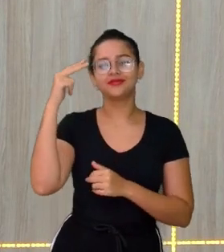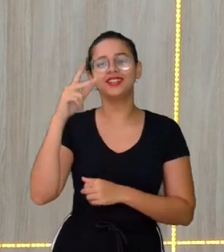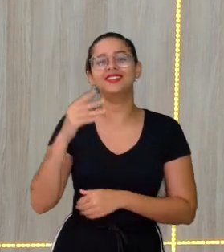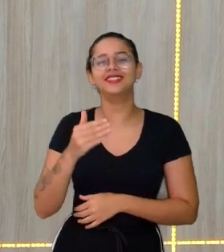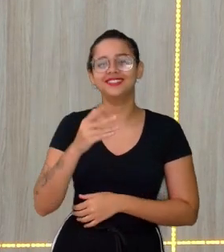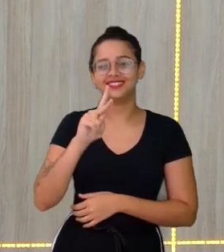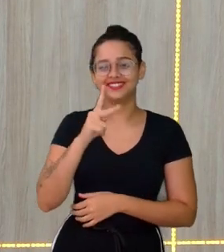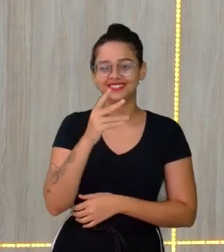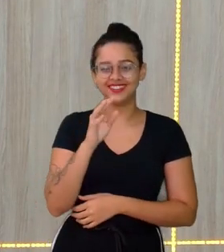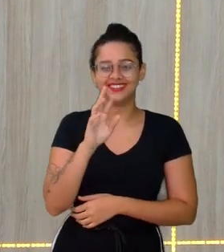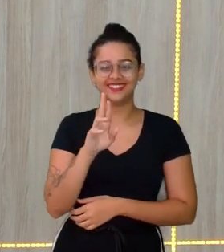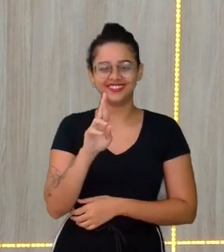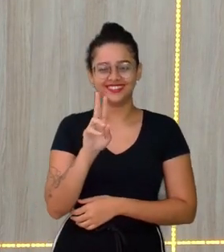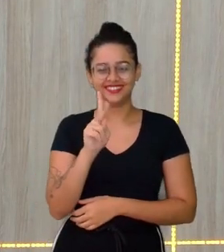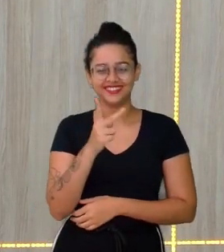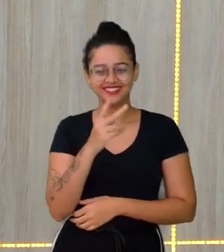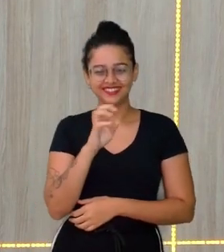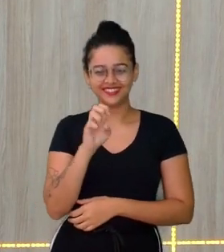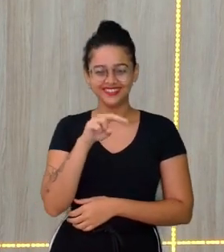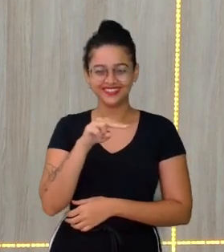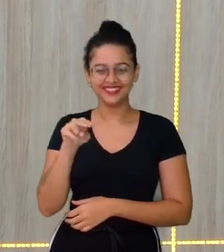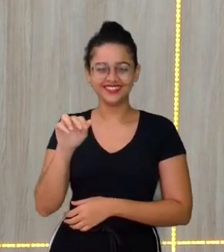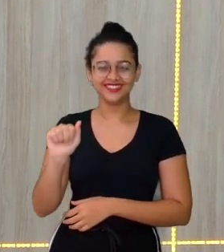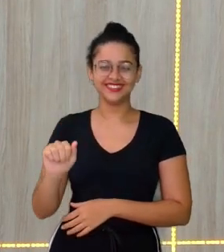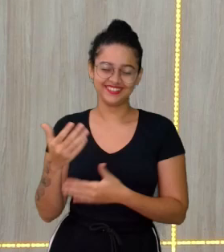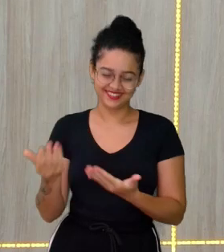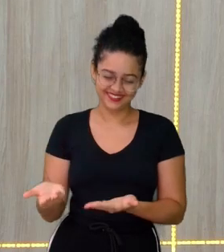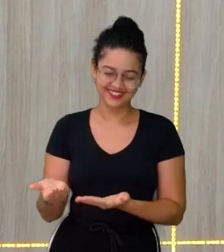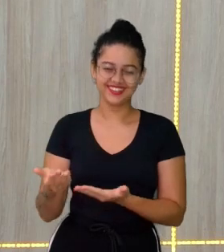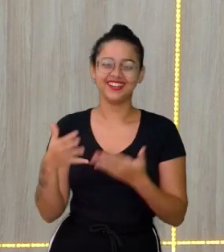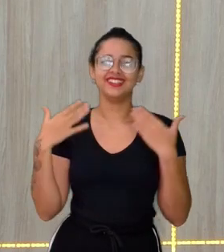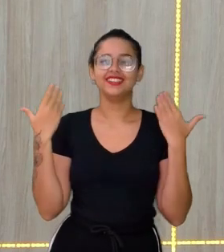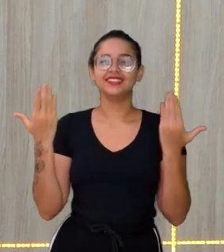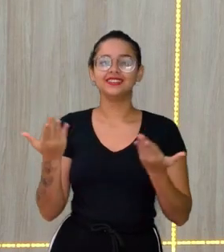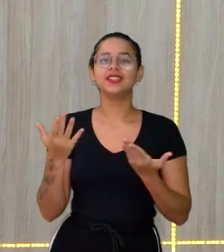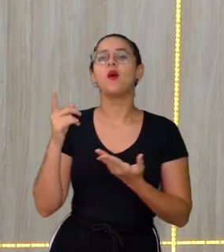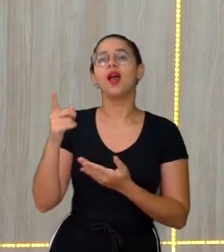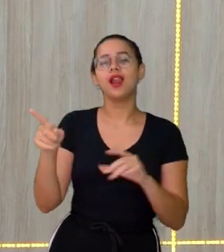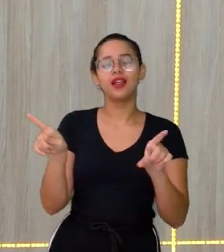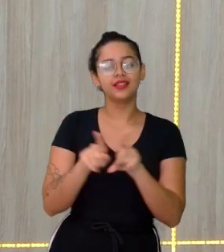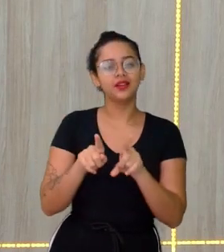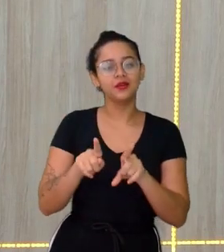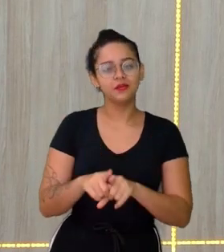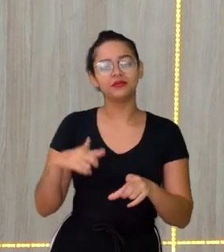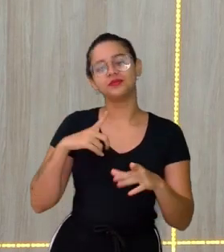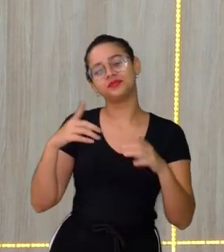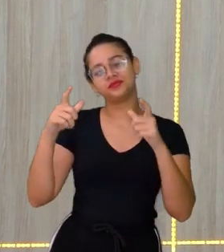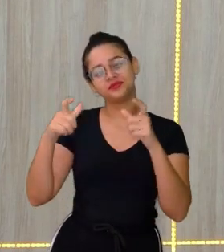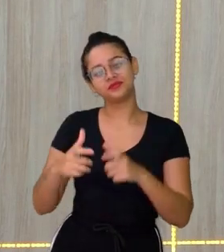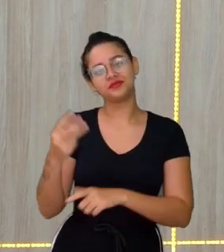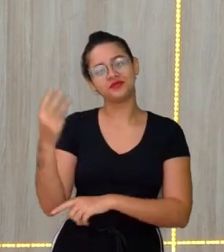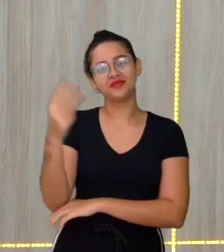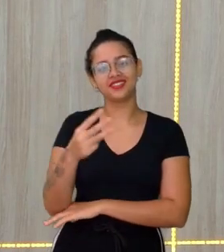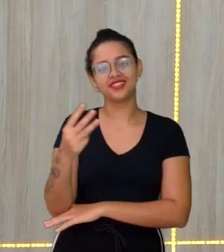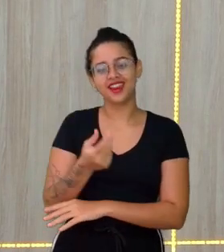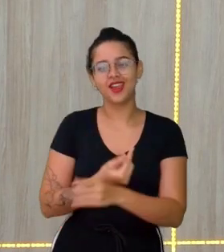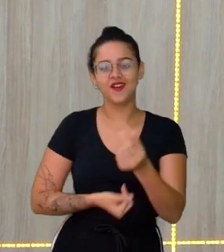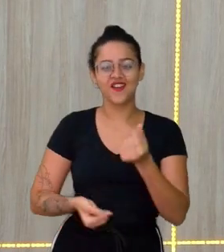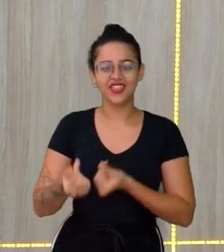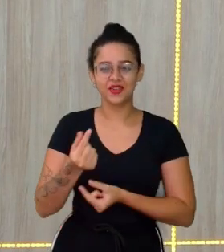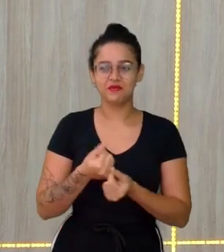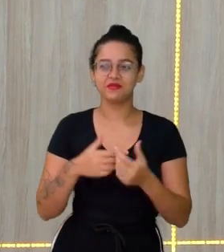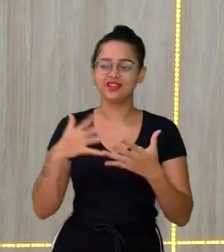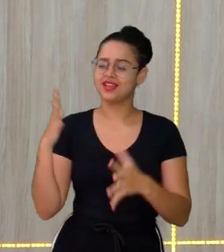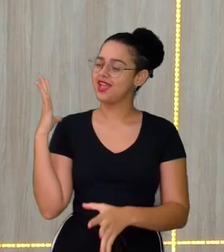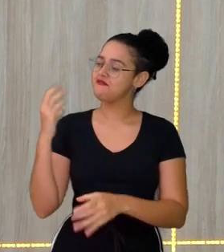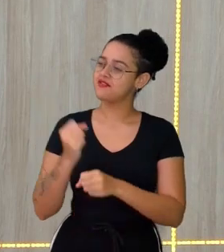Não sei se é isso Que falo Nome Enfim Ela também está inserida No setor Tessinário Da economia Olha só